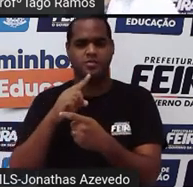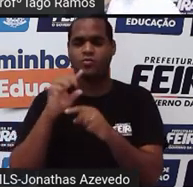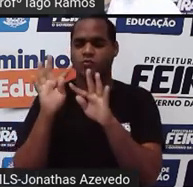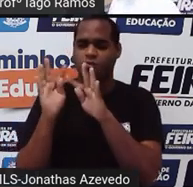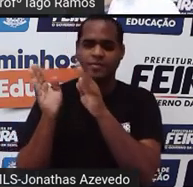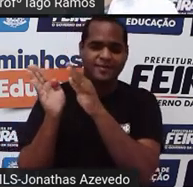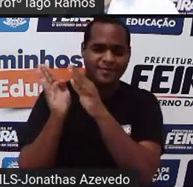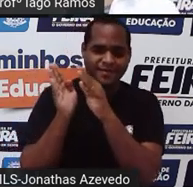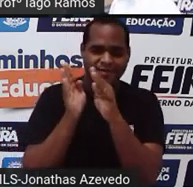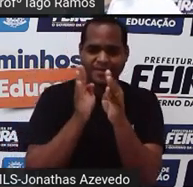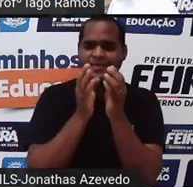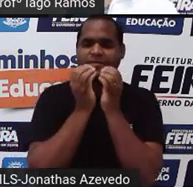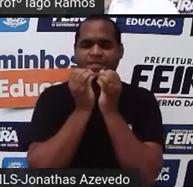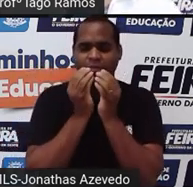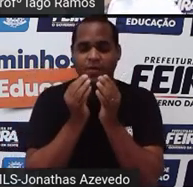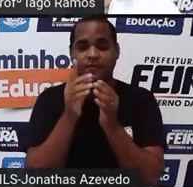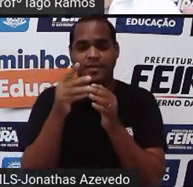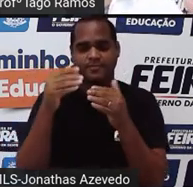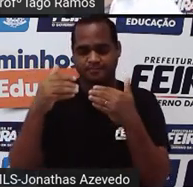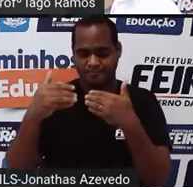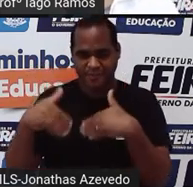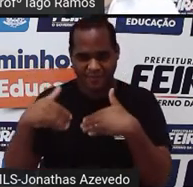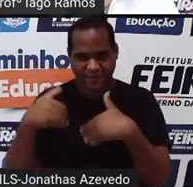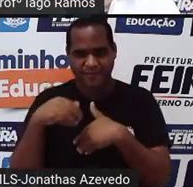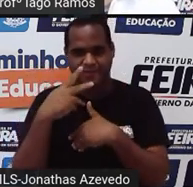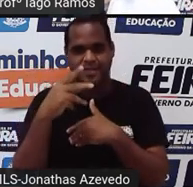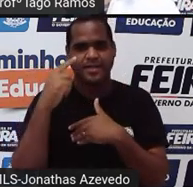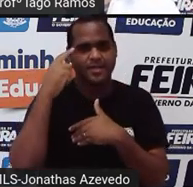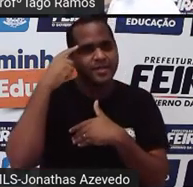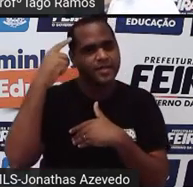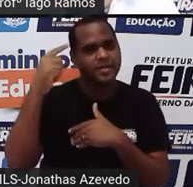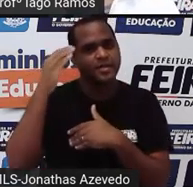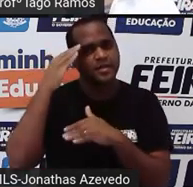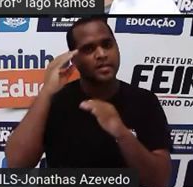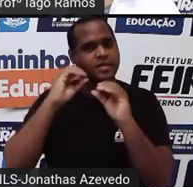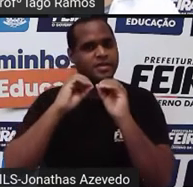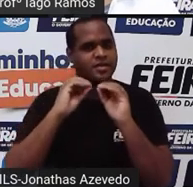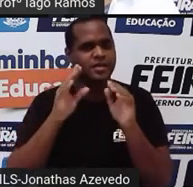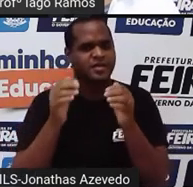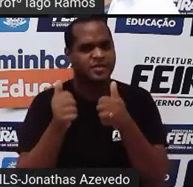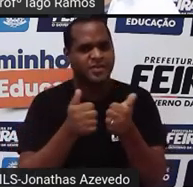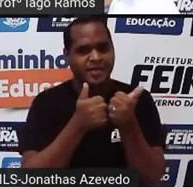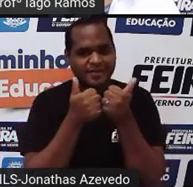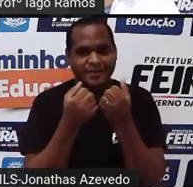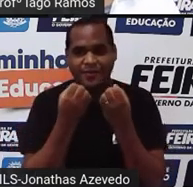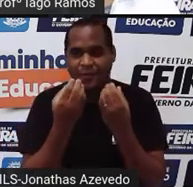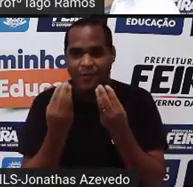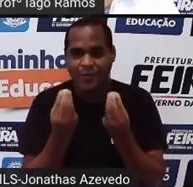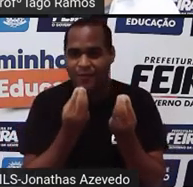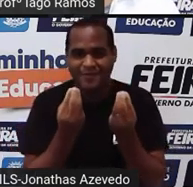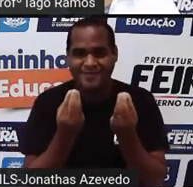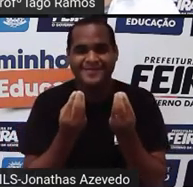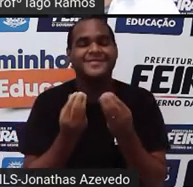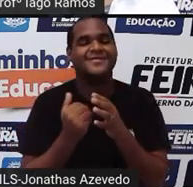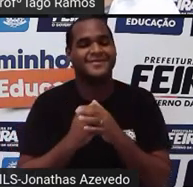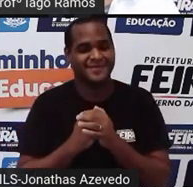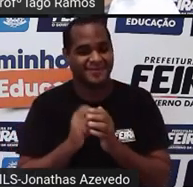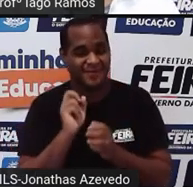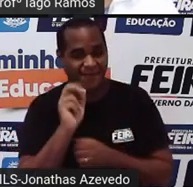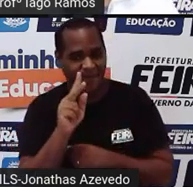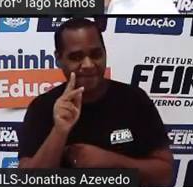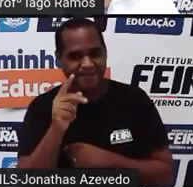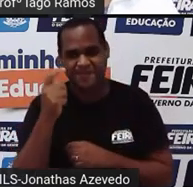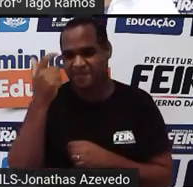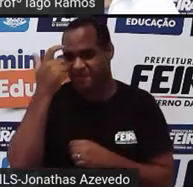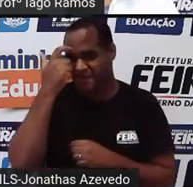aí você está fazendo uma avaliação de como você entendeu as coisas aqui da aula. Tá bom? Então, pensa